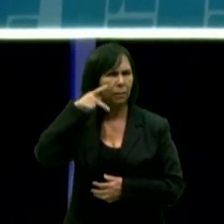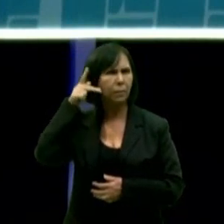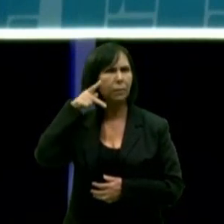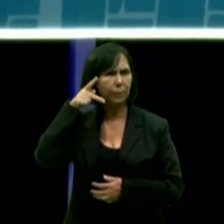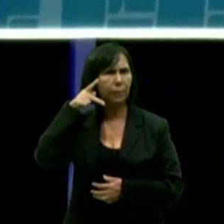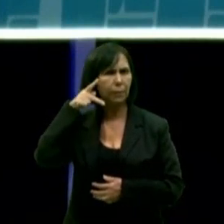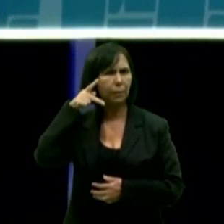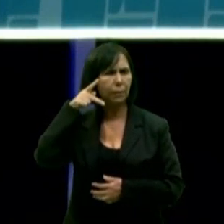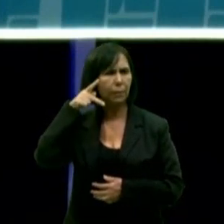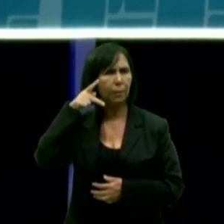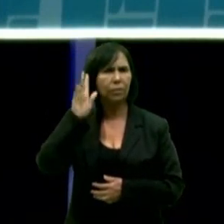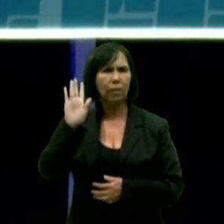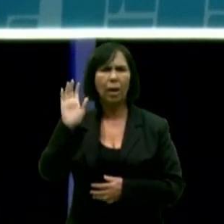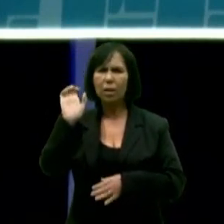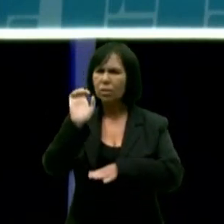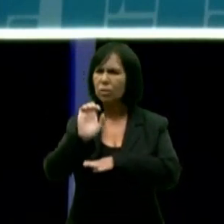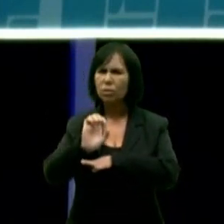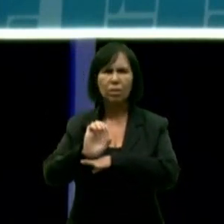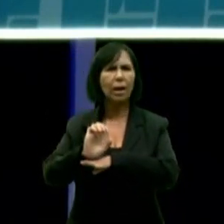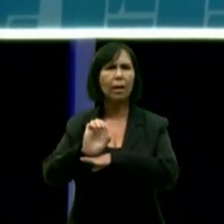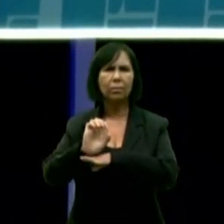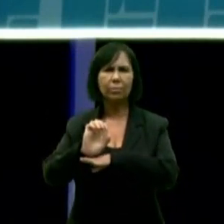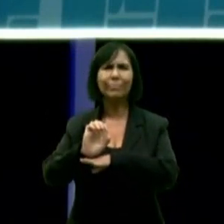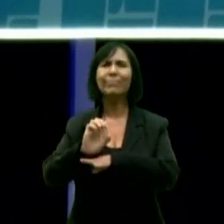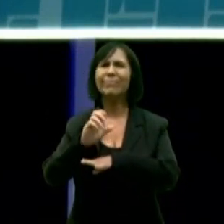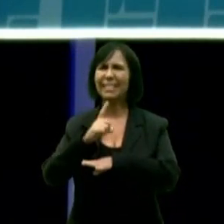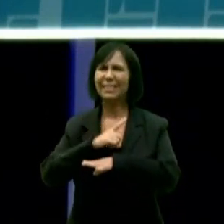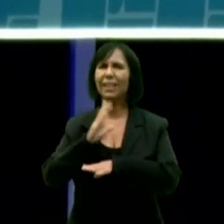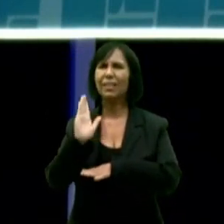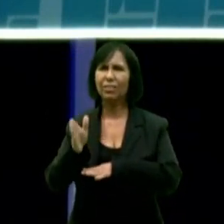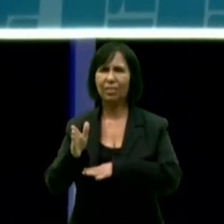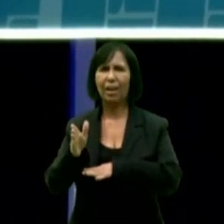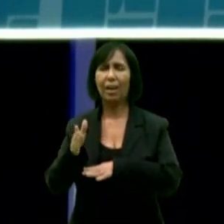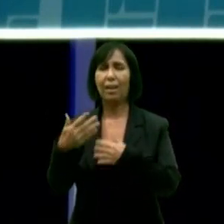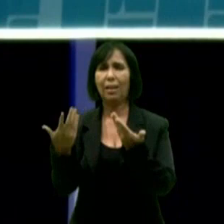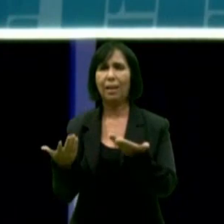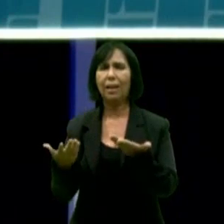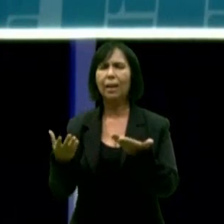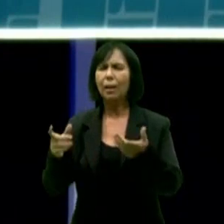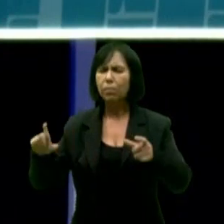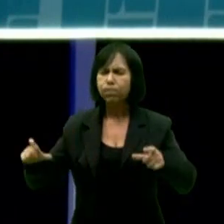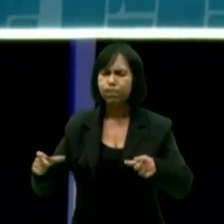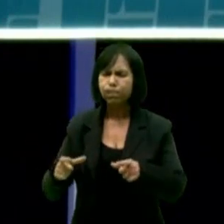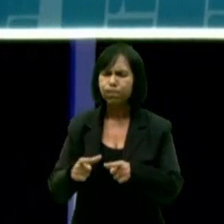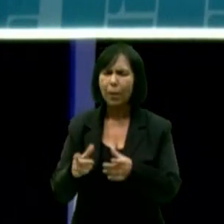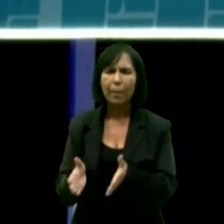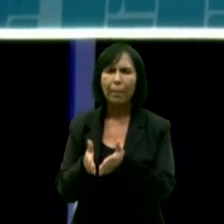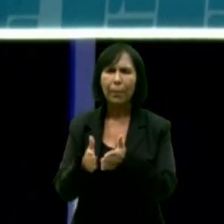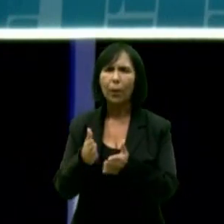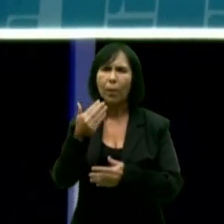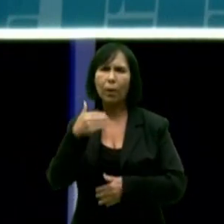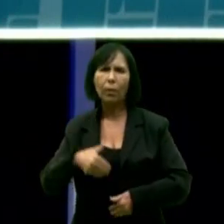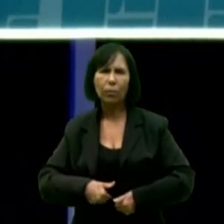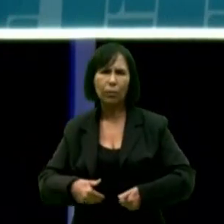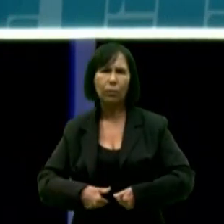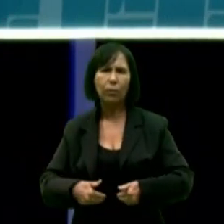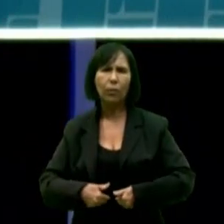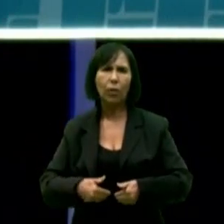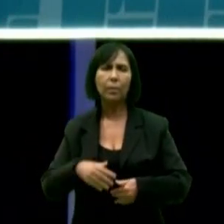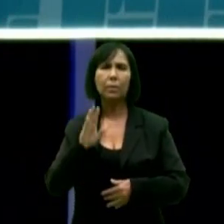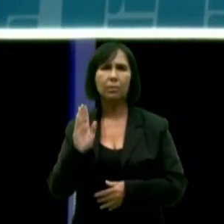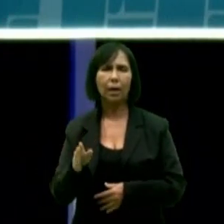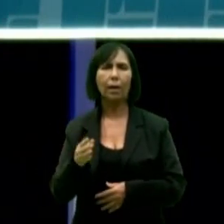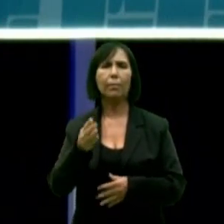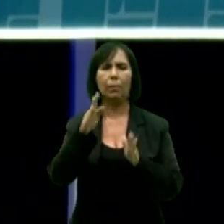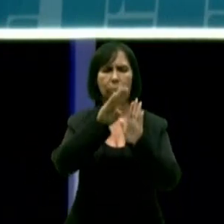taxa de insegurança alimentar. Nós criamos o Tá Na Mesa, o Prato Cheio, seis restaurantes populares.